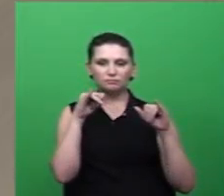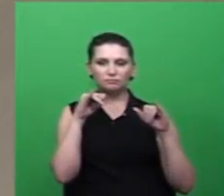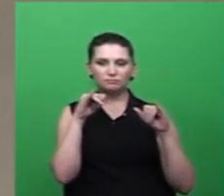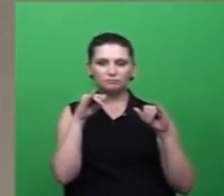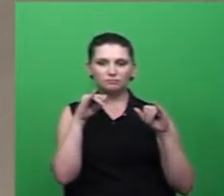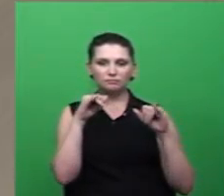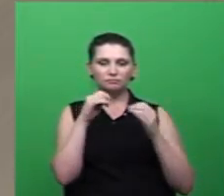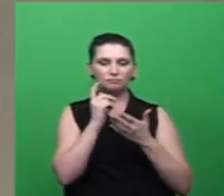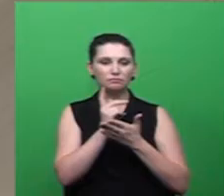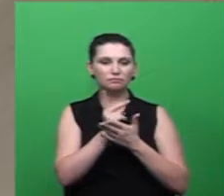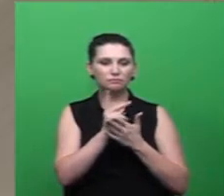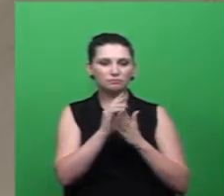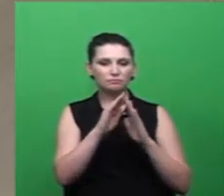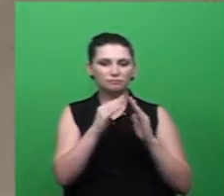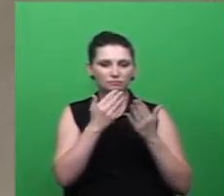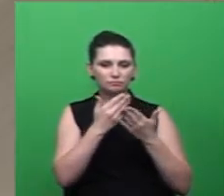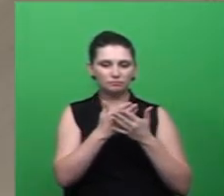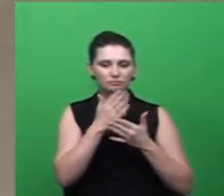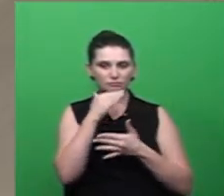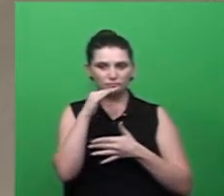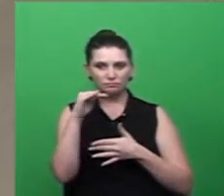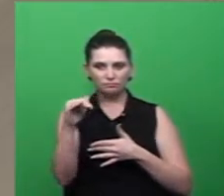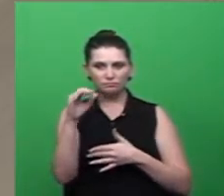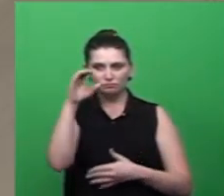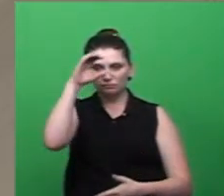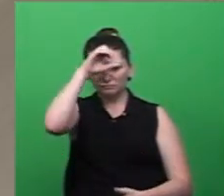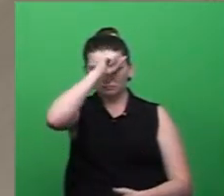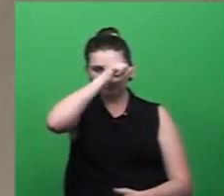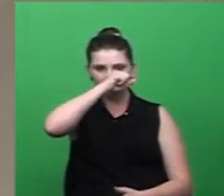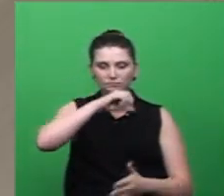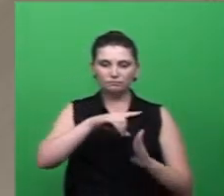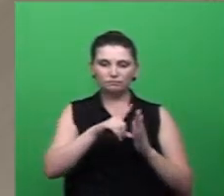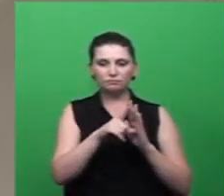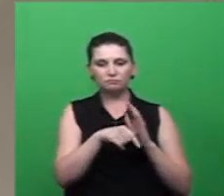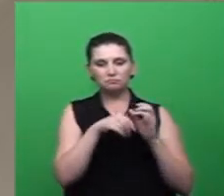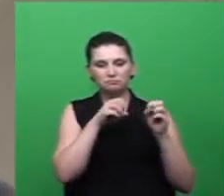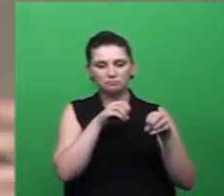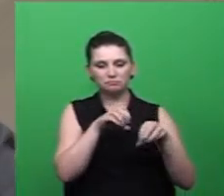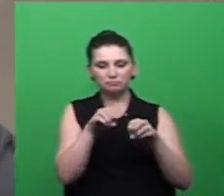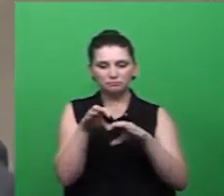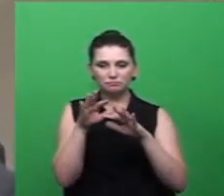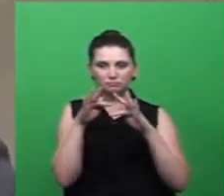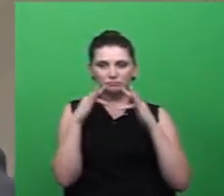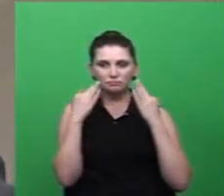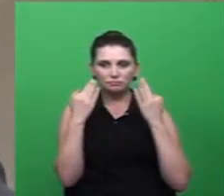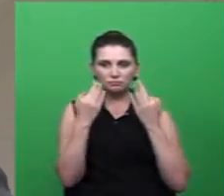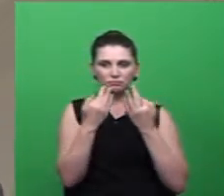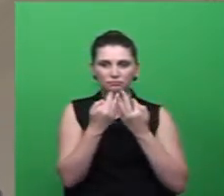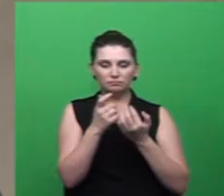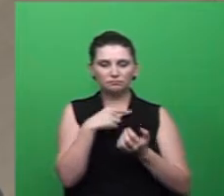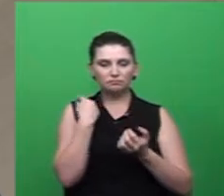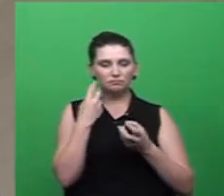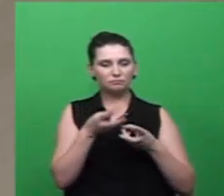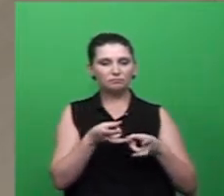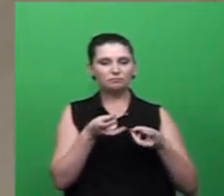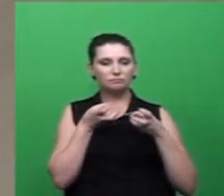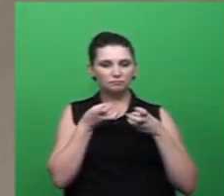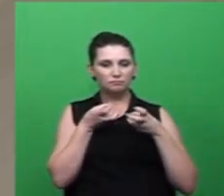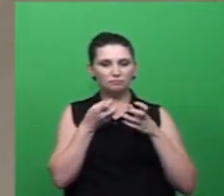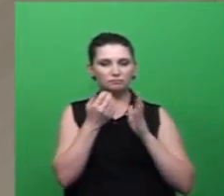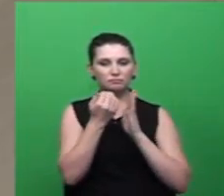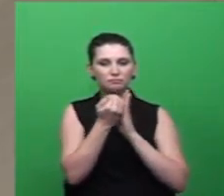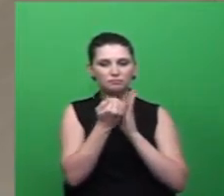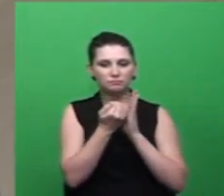efeito, se os senhores estão acompanhando a repercussão desse projeto, já se nota as próprias crianças, os nossos